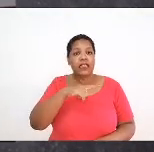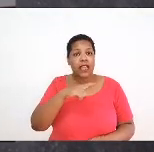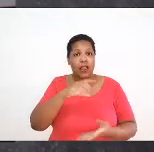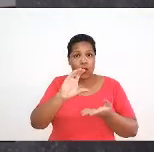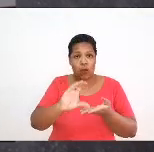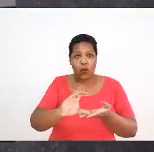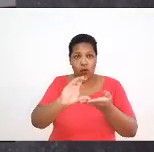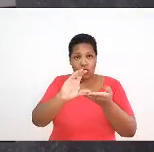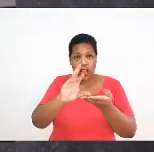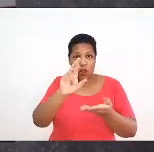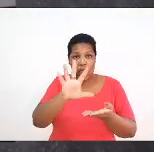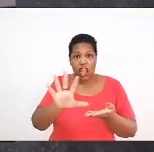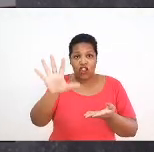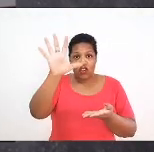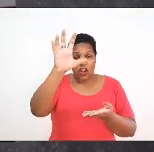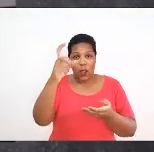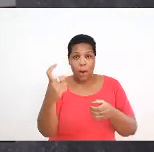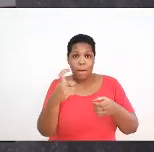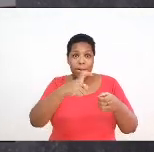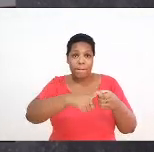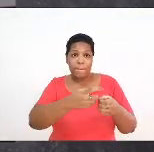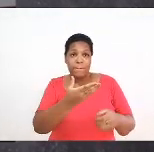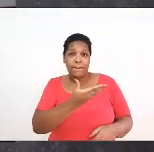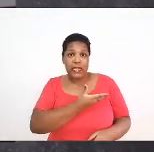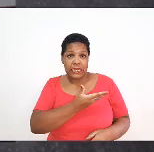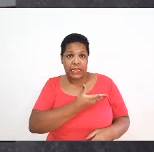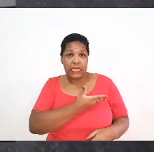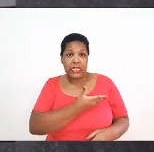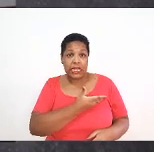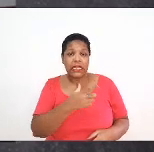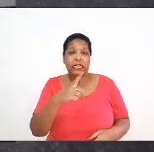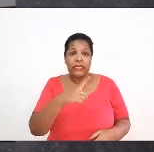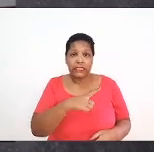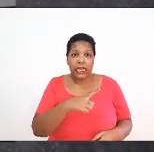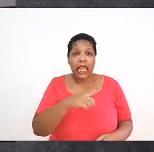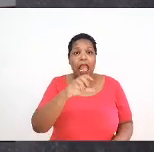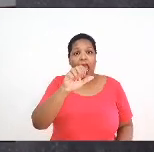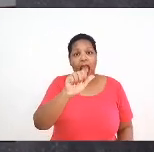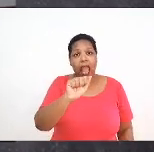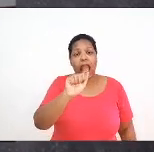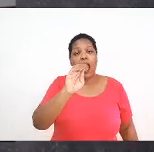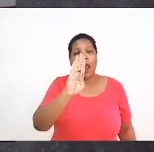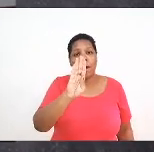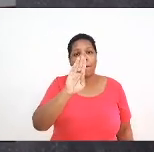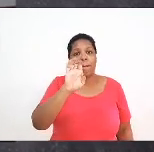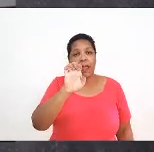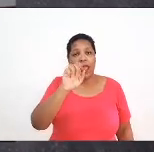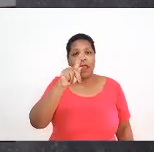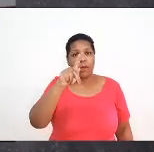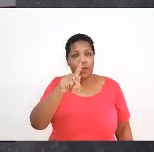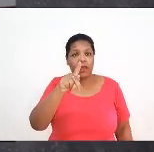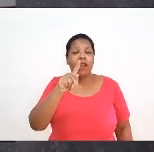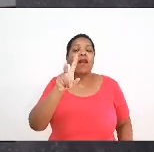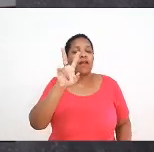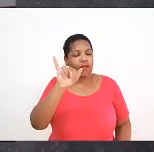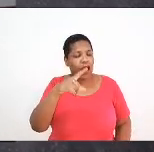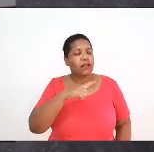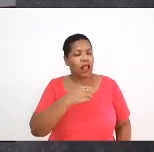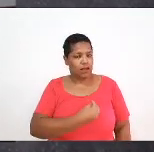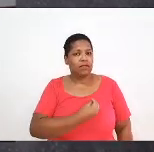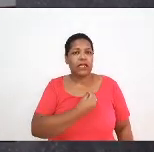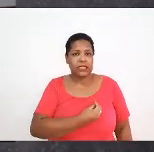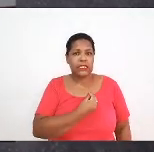parceria com os regionais que têm os núcleos da ABEP, vão convidar, a ABEP vai estar presente com os regionais,